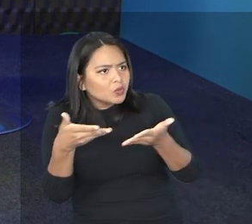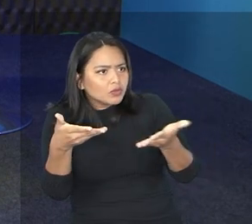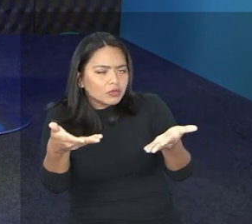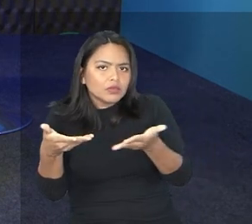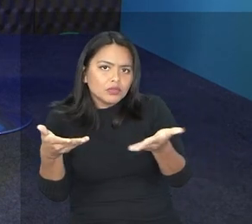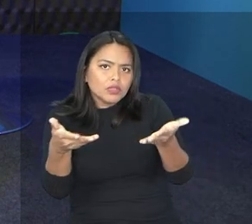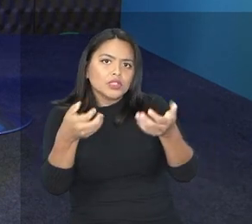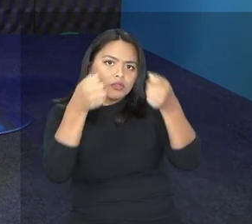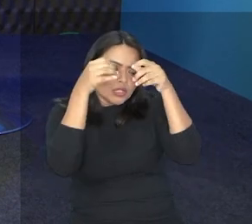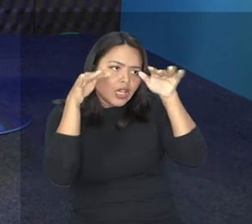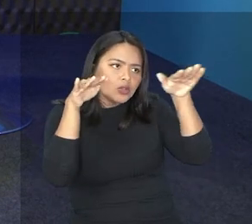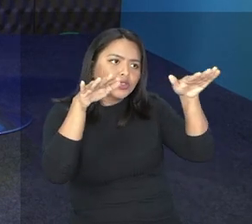essas crianças. Desde que elas